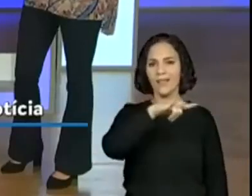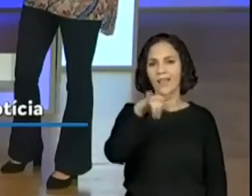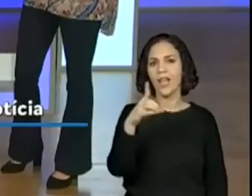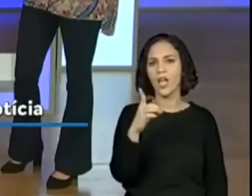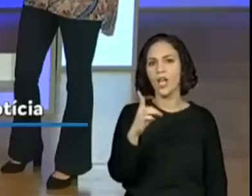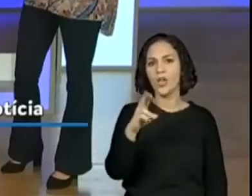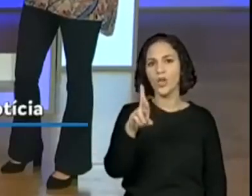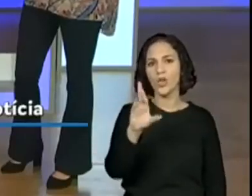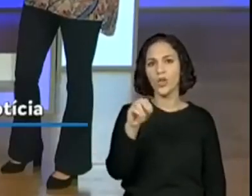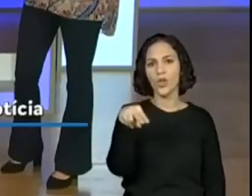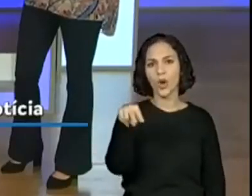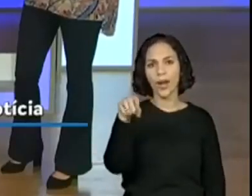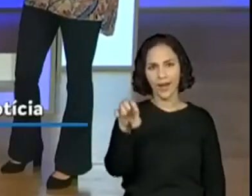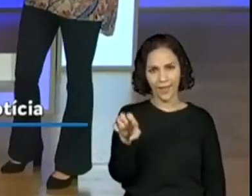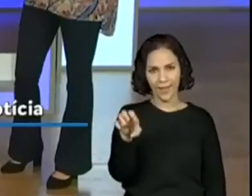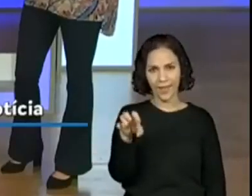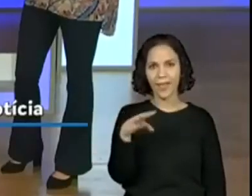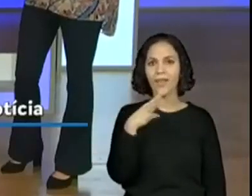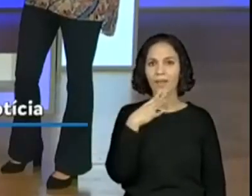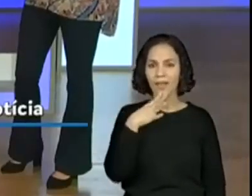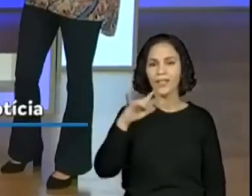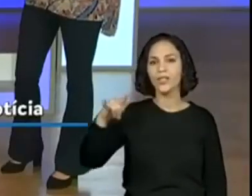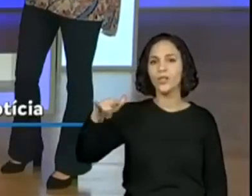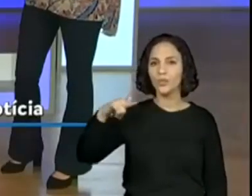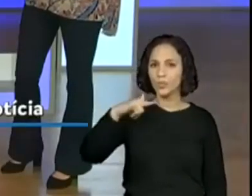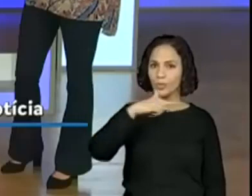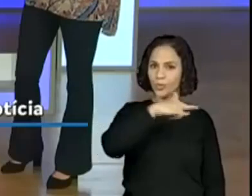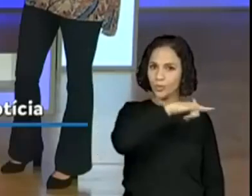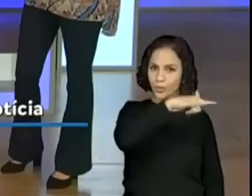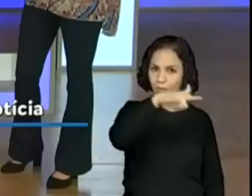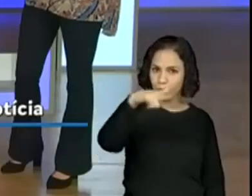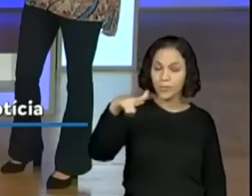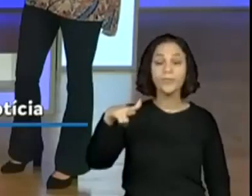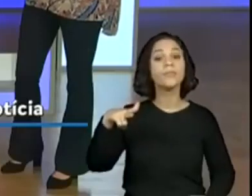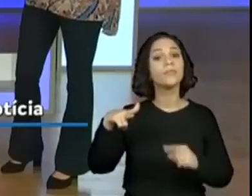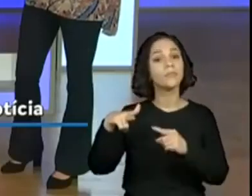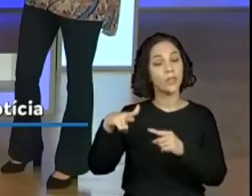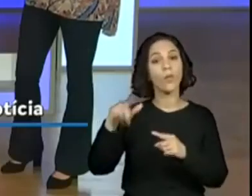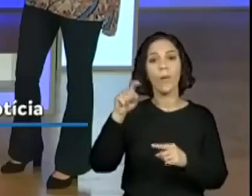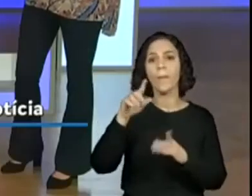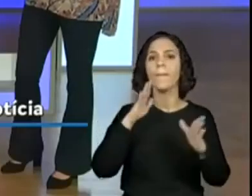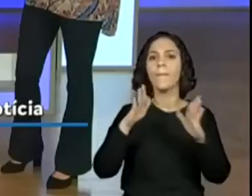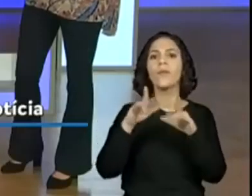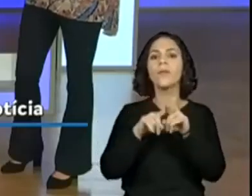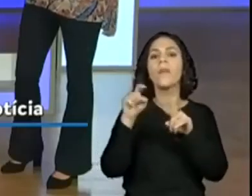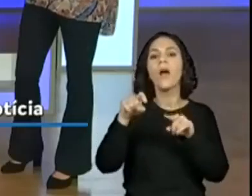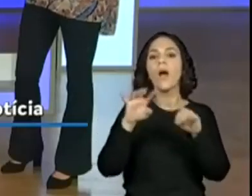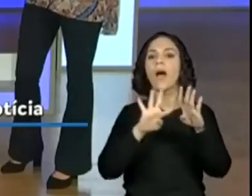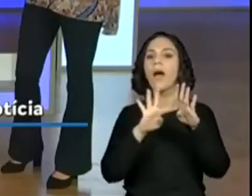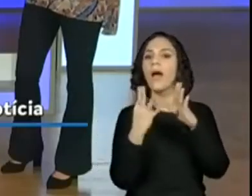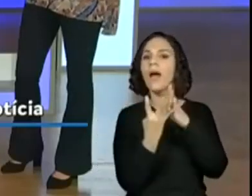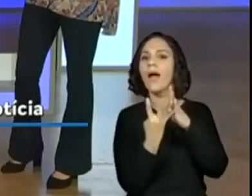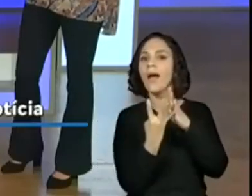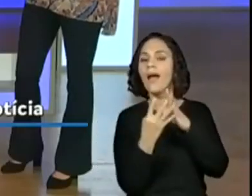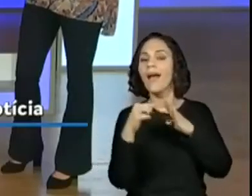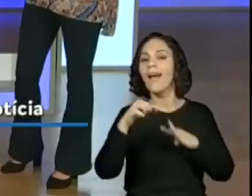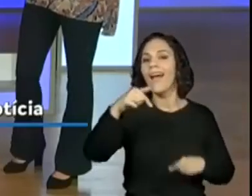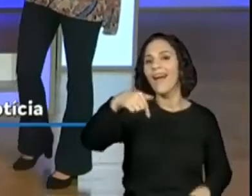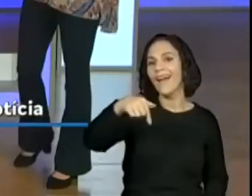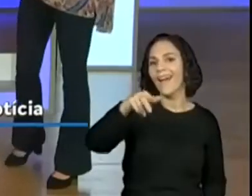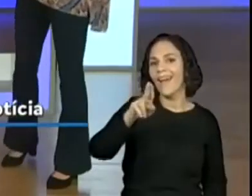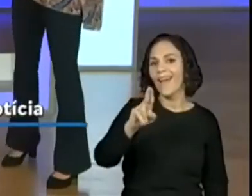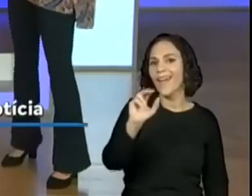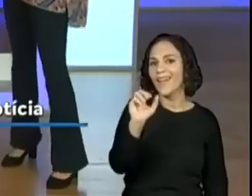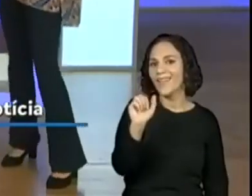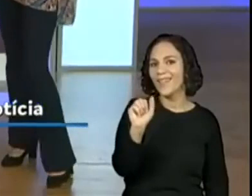se interessam muito. Então, já dá para também pensar, aqui já fala também que foi nessa época da quarentena. Então, acho que tem tudo